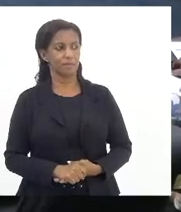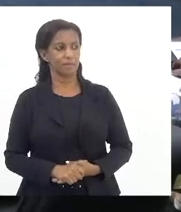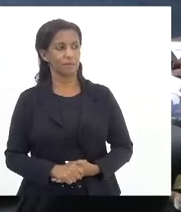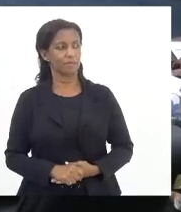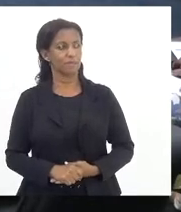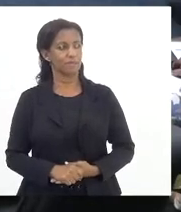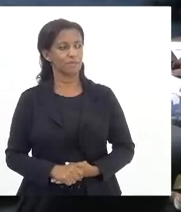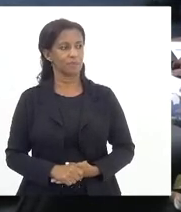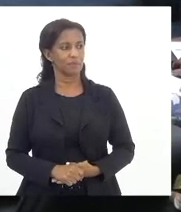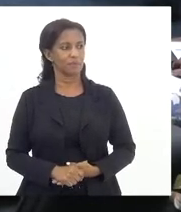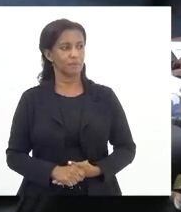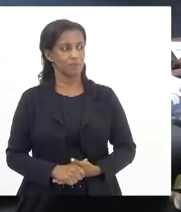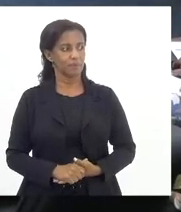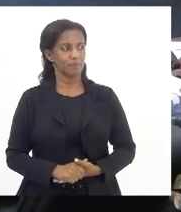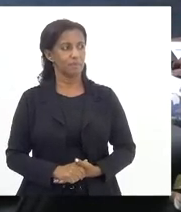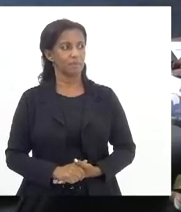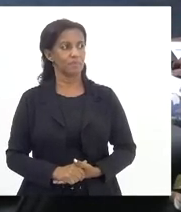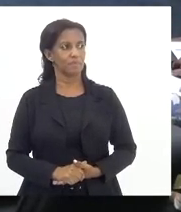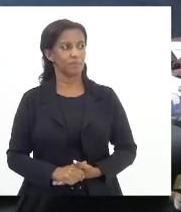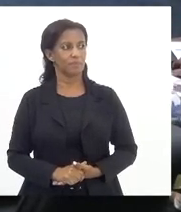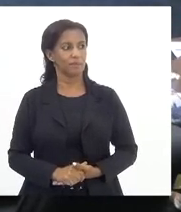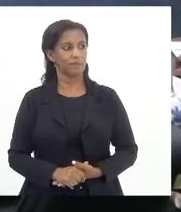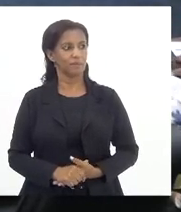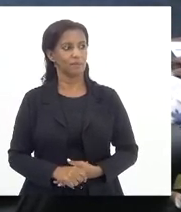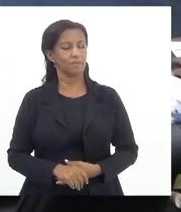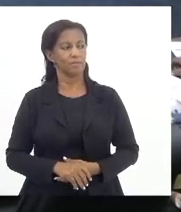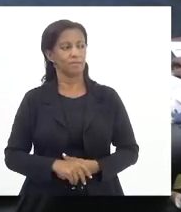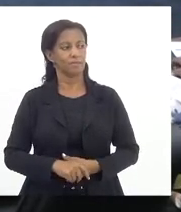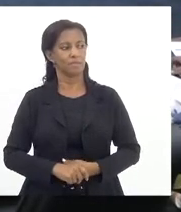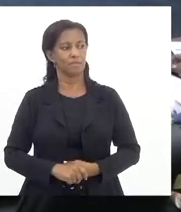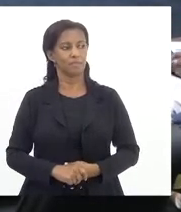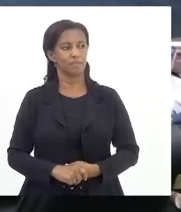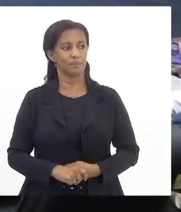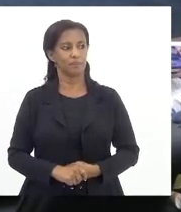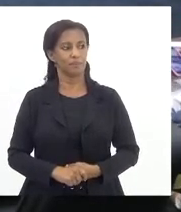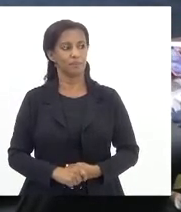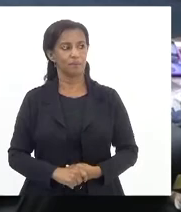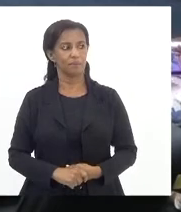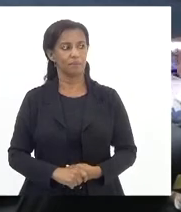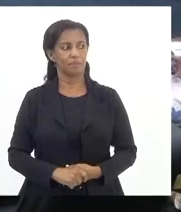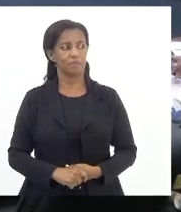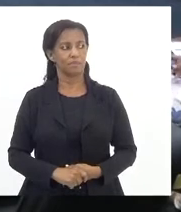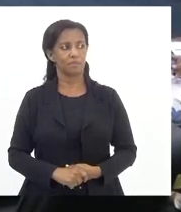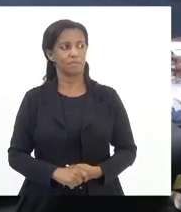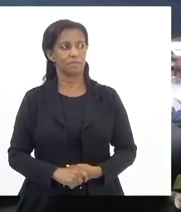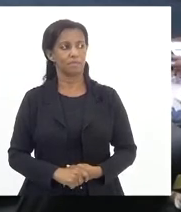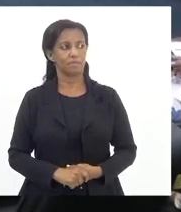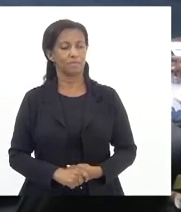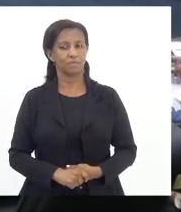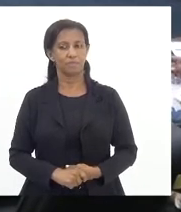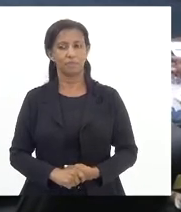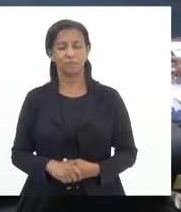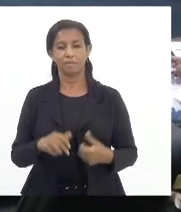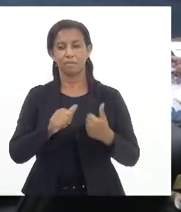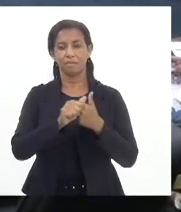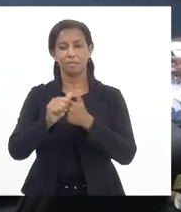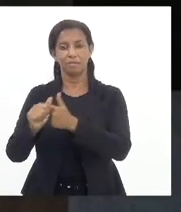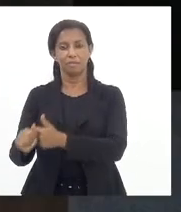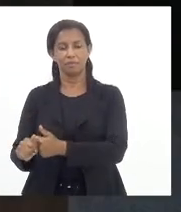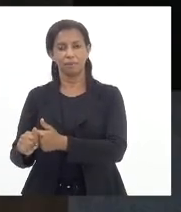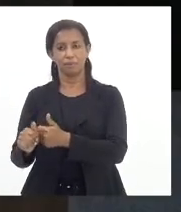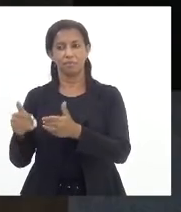o voto